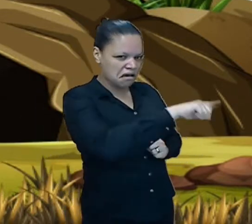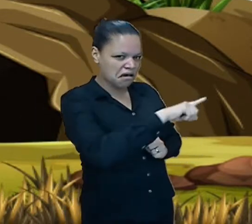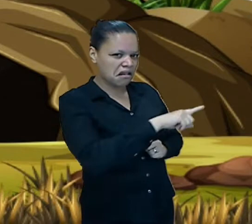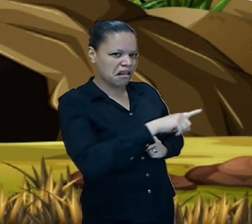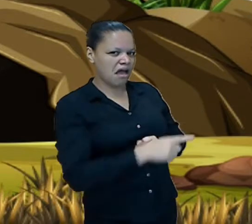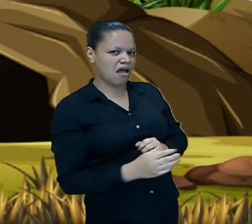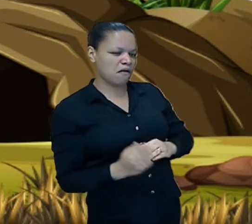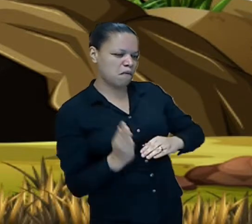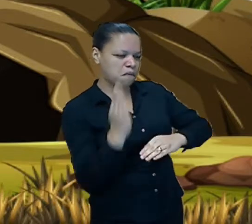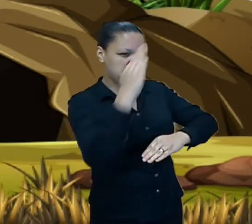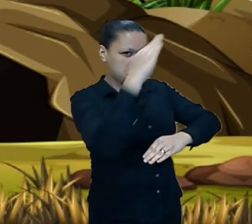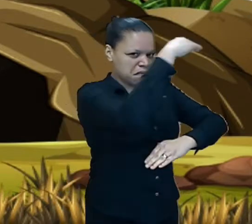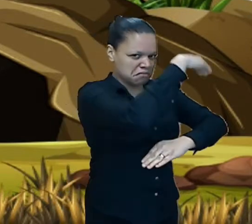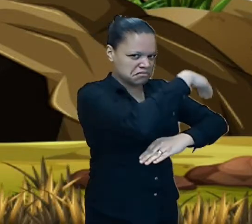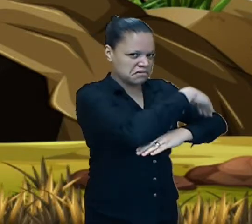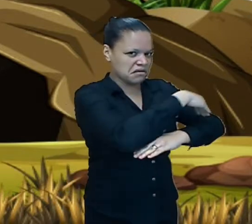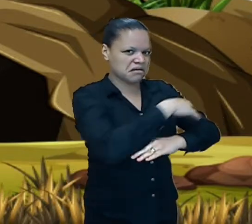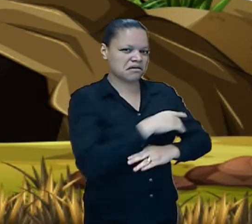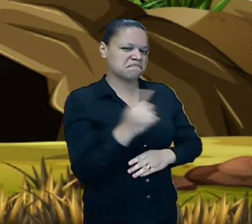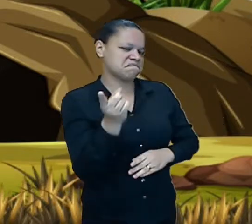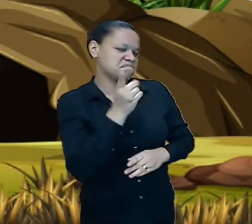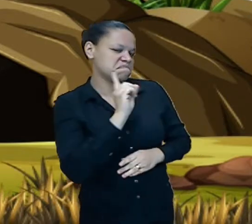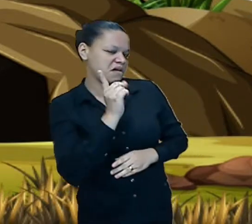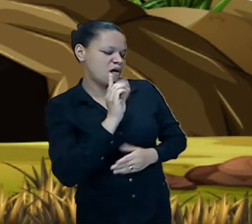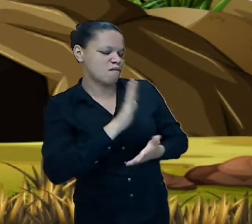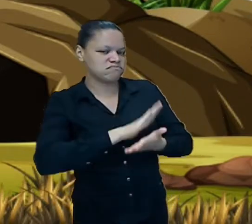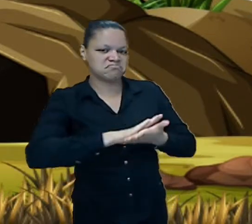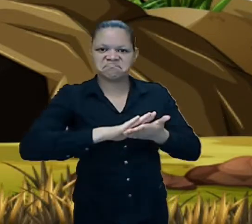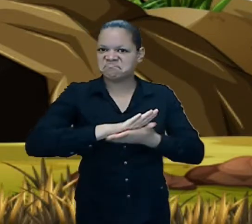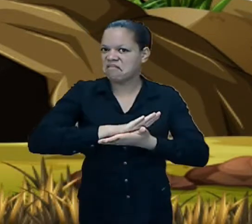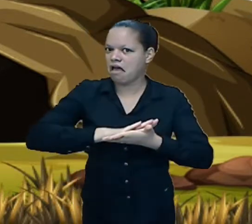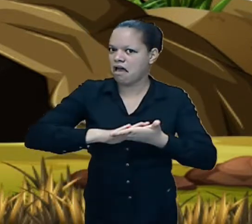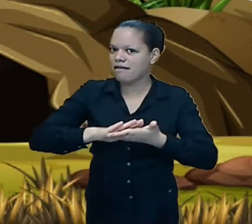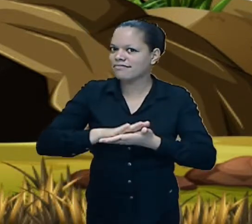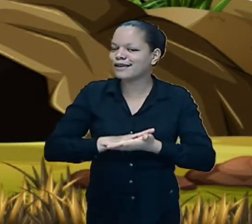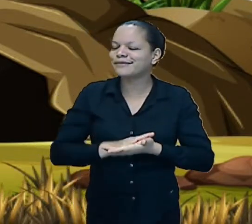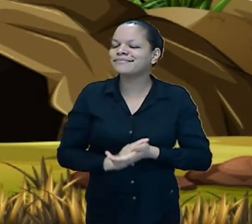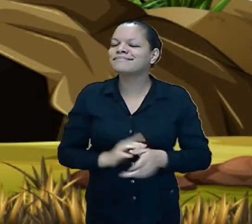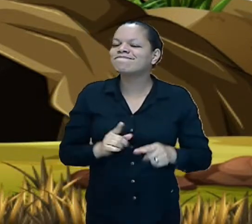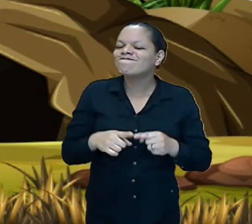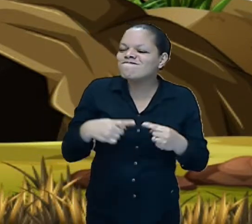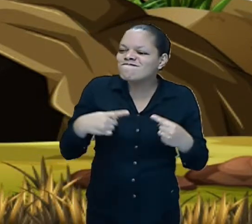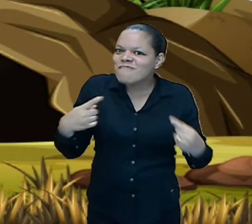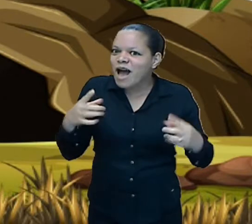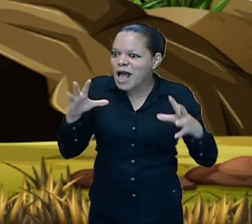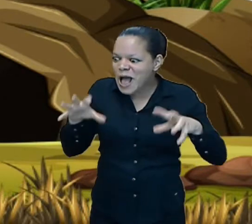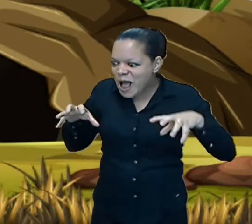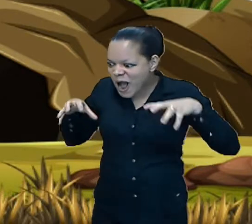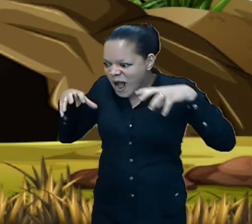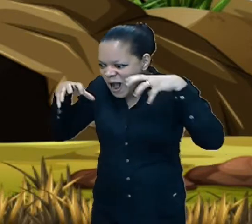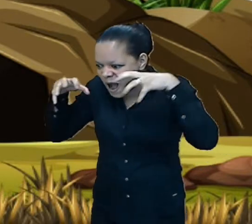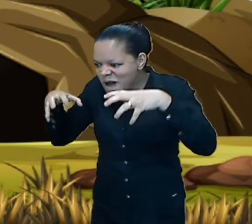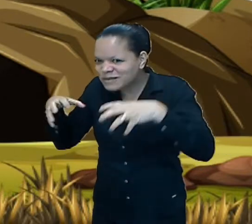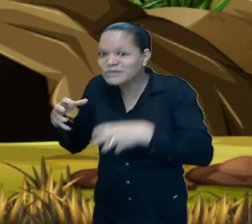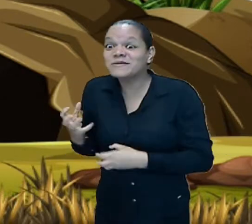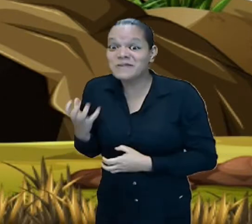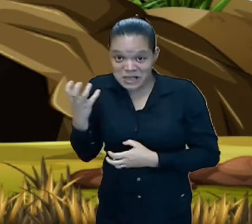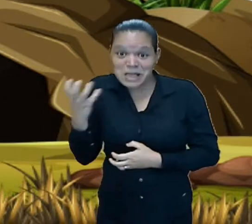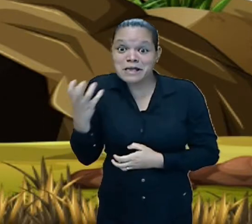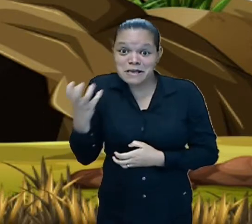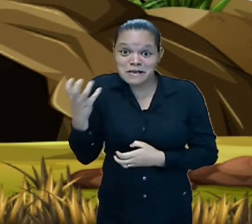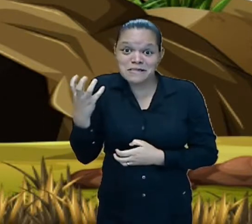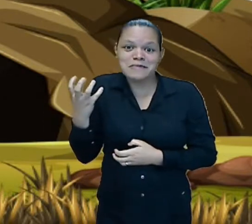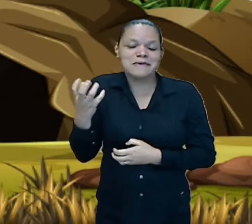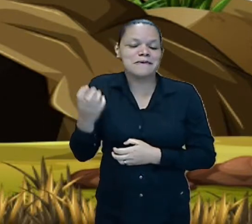nenhuma né mas era isso mesmo que o monstro queria e aí a